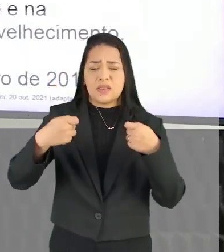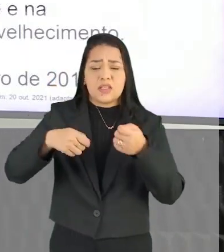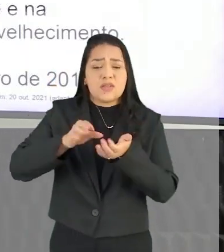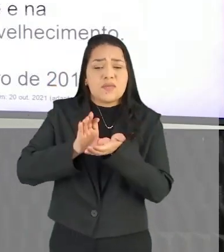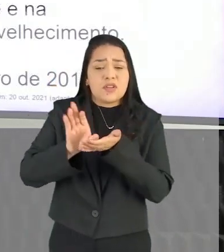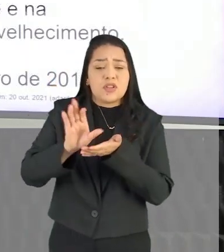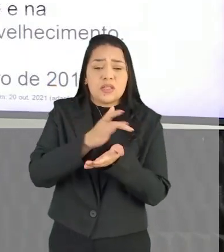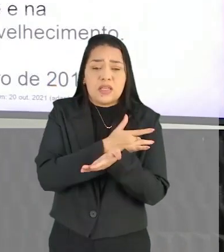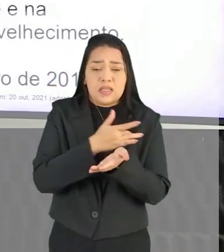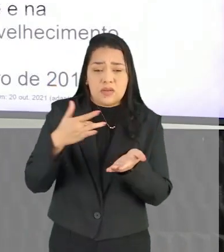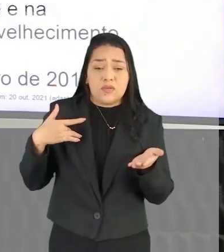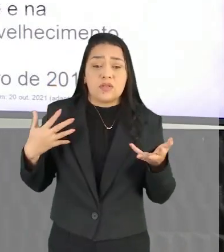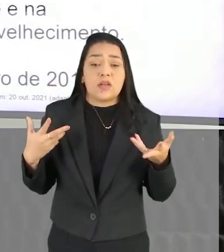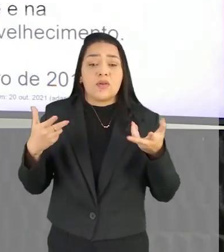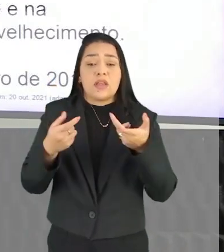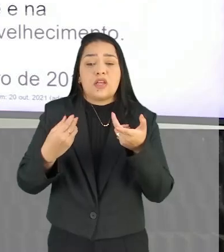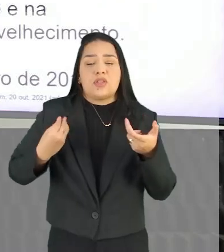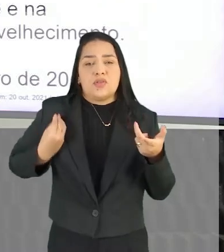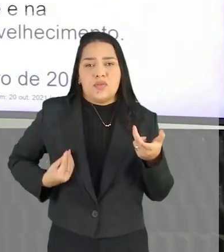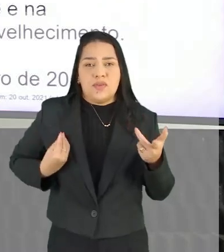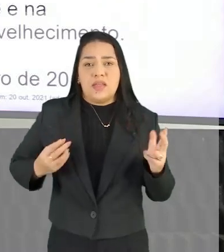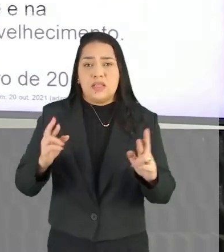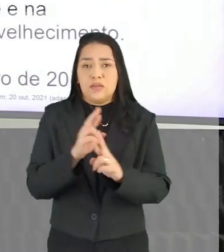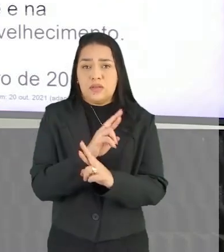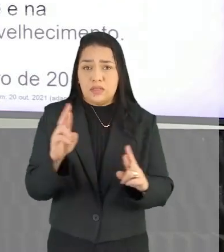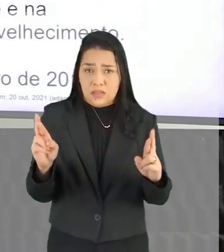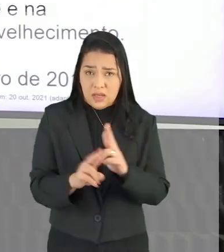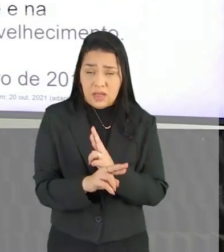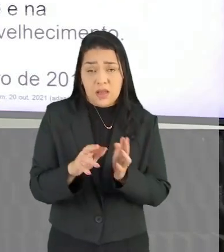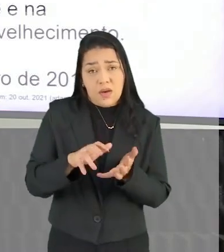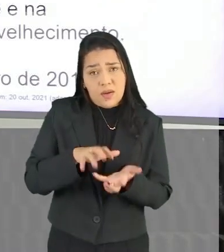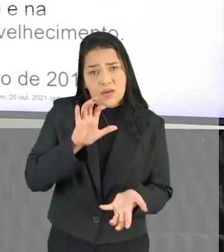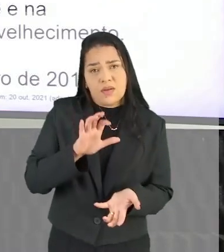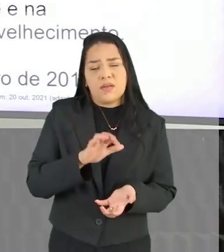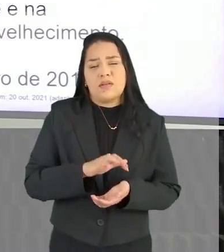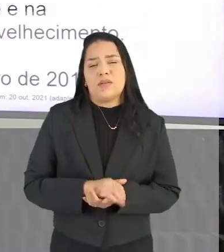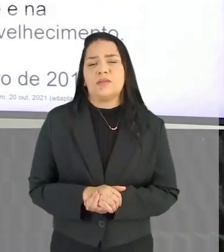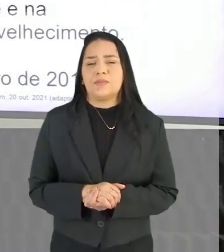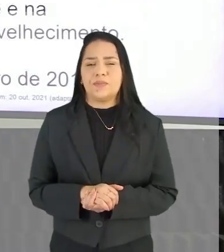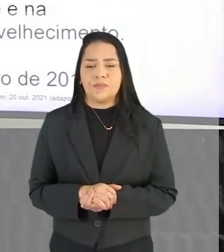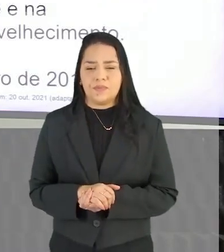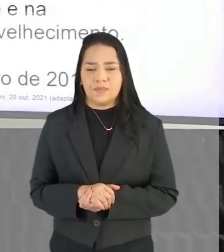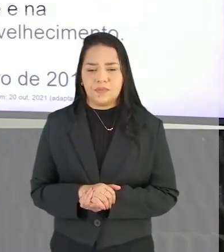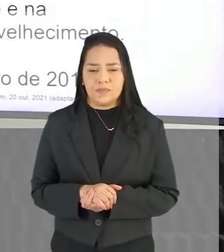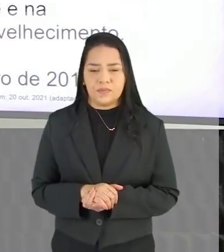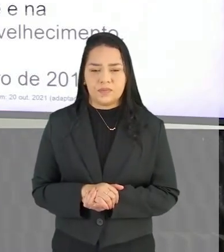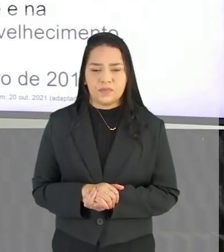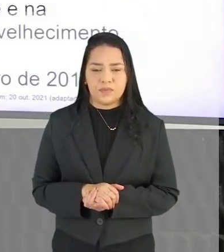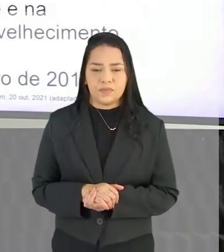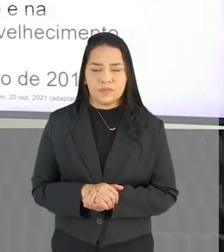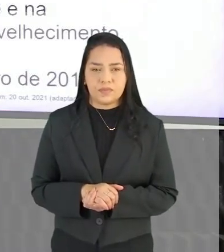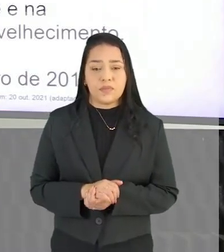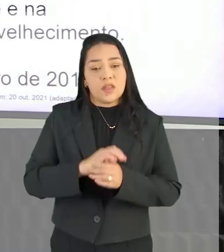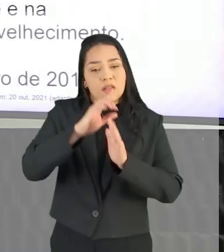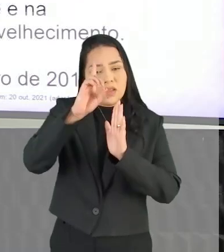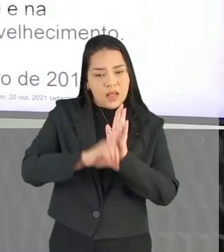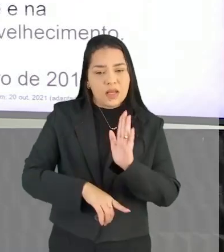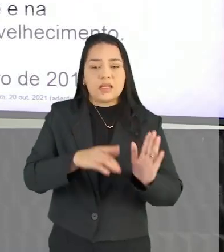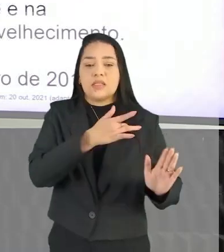Sobre a necessidade De investir na saúde E na qualidade de vida Associada ao envelhecimento